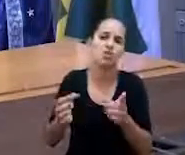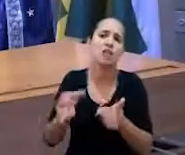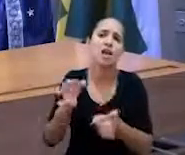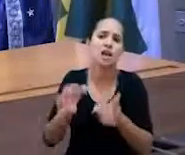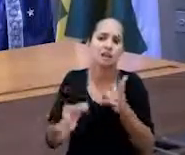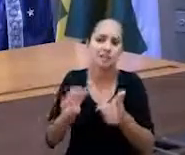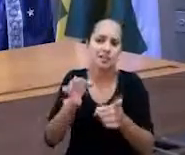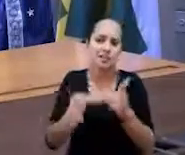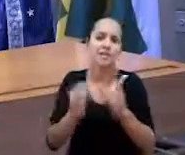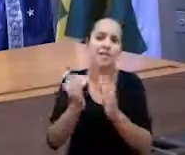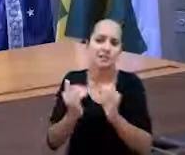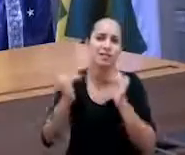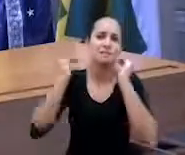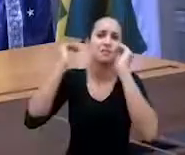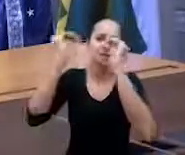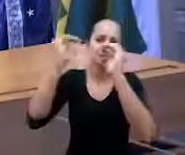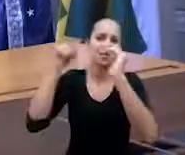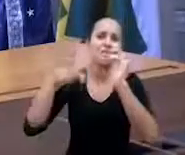agia.